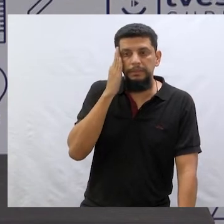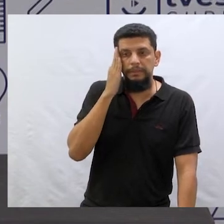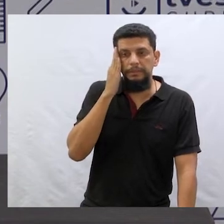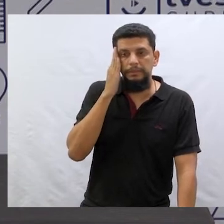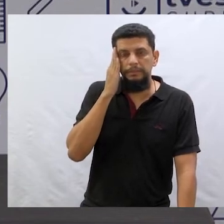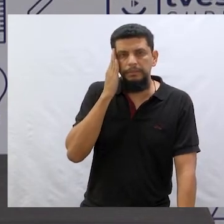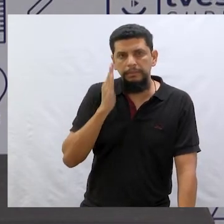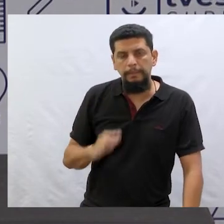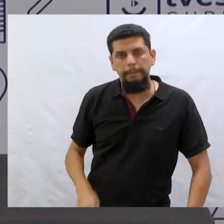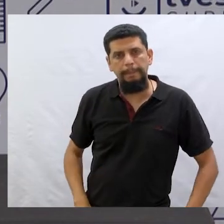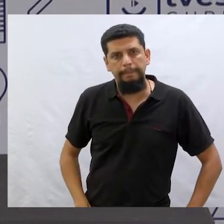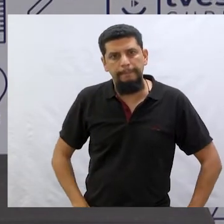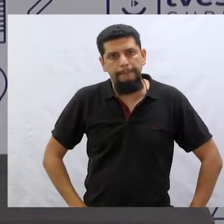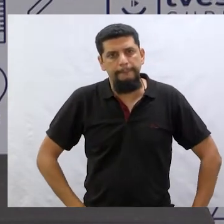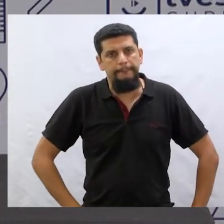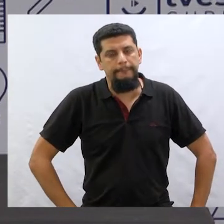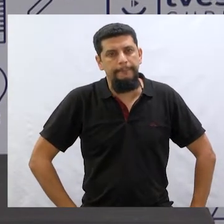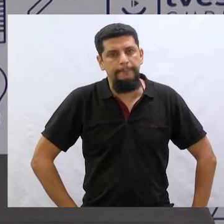um dos animais faz?